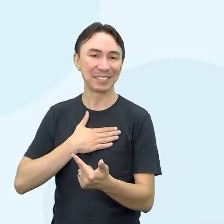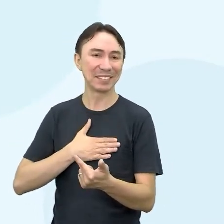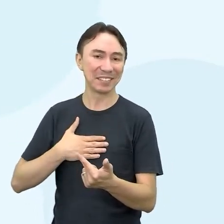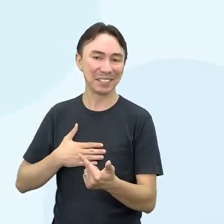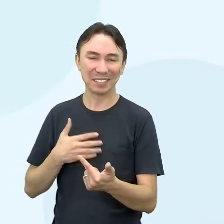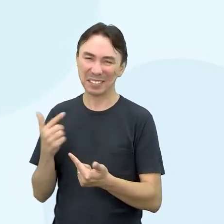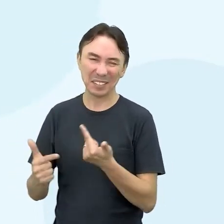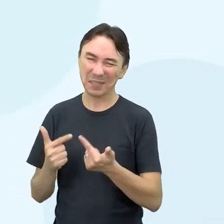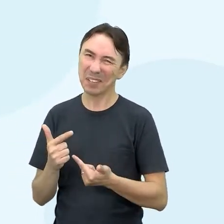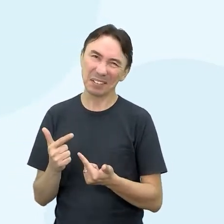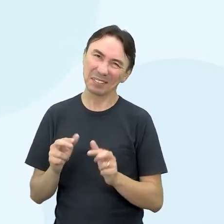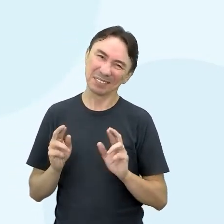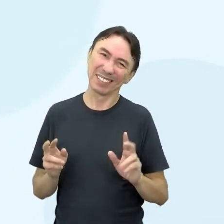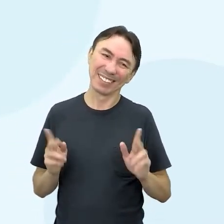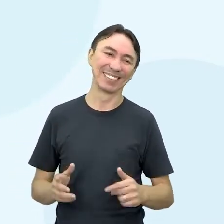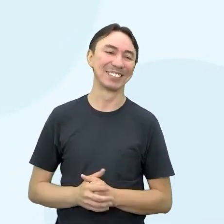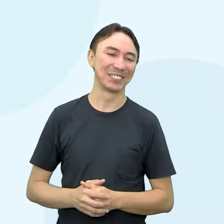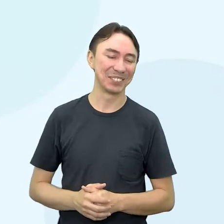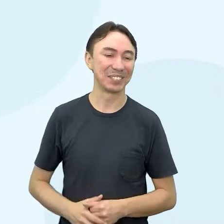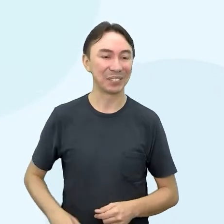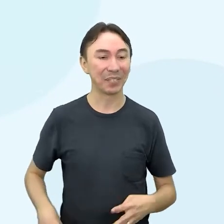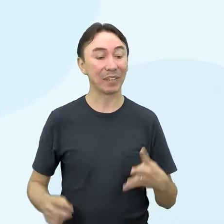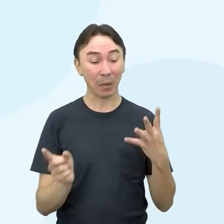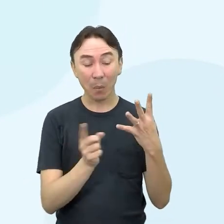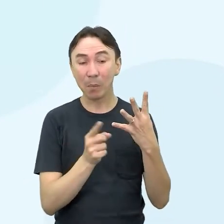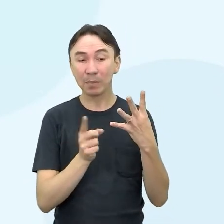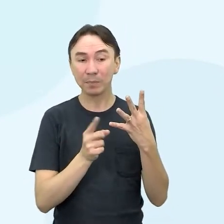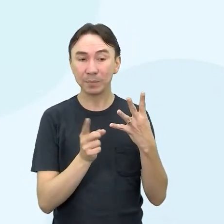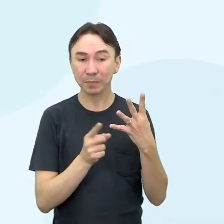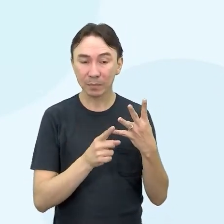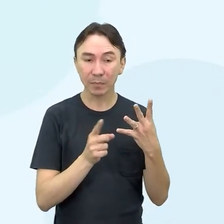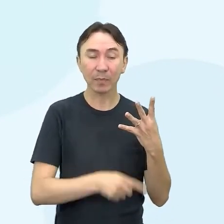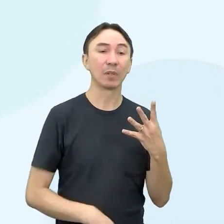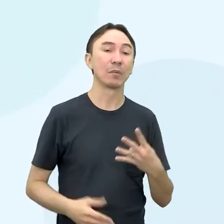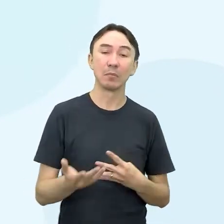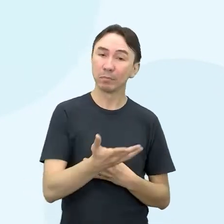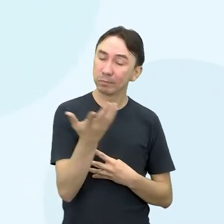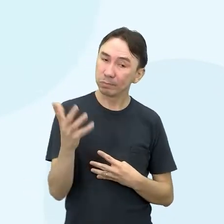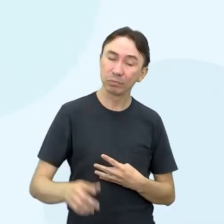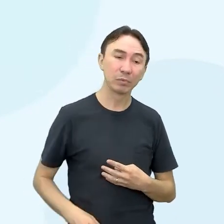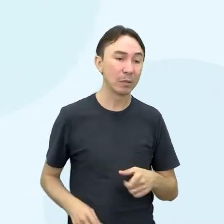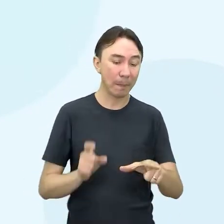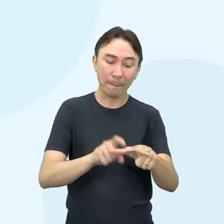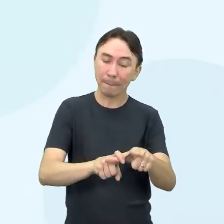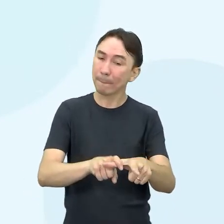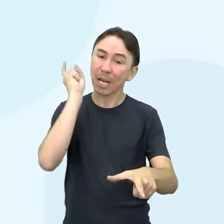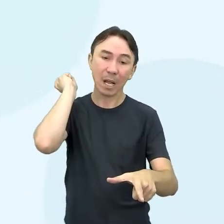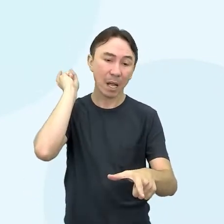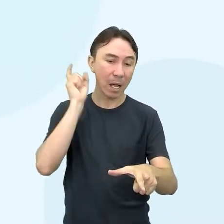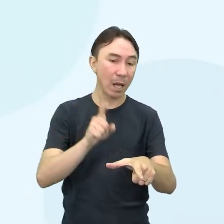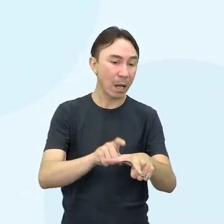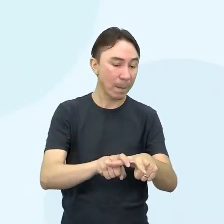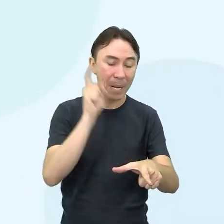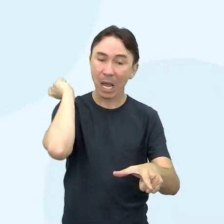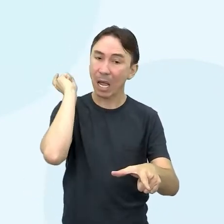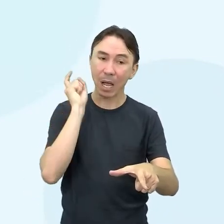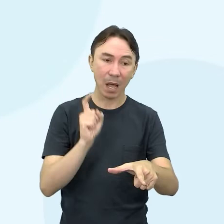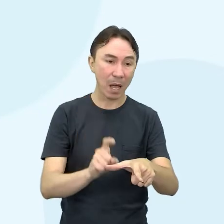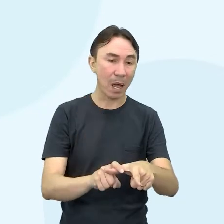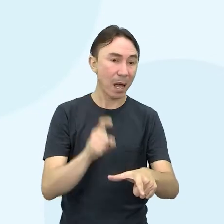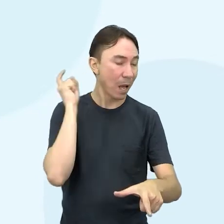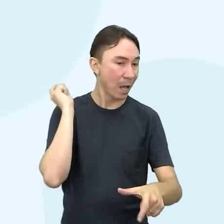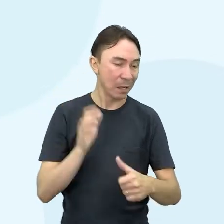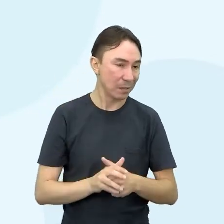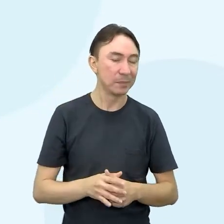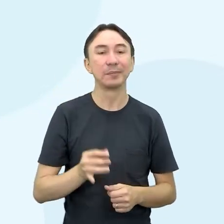independência, né? Não quer dizer que você tem que fazer tudo sozinho, né? A gente tá falando também da independência nas tomadas de